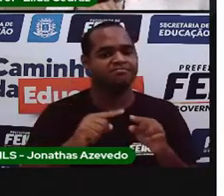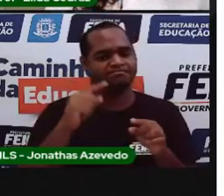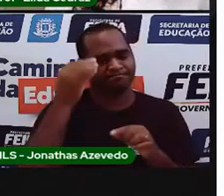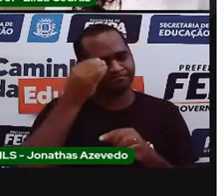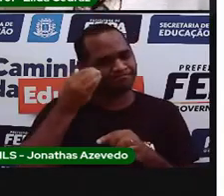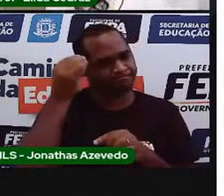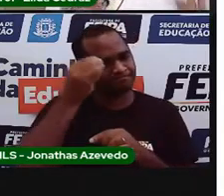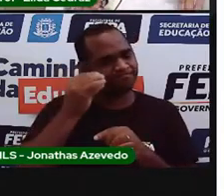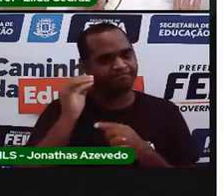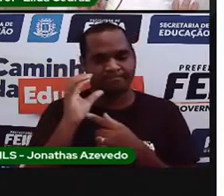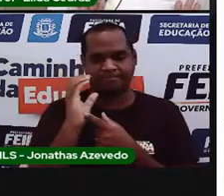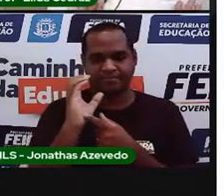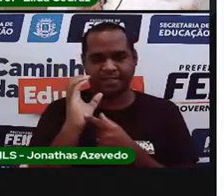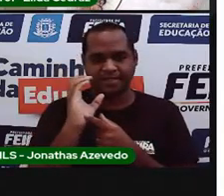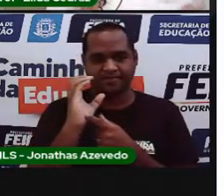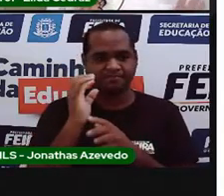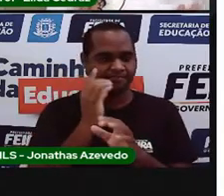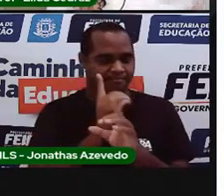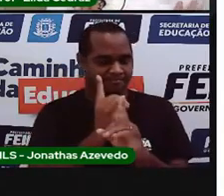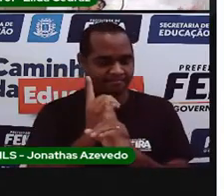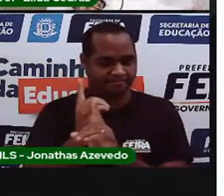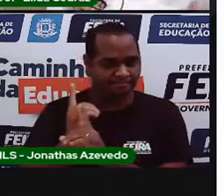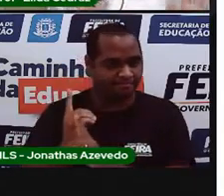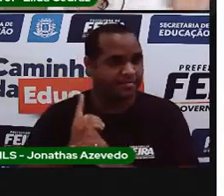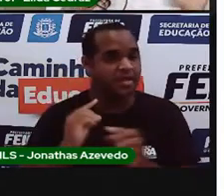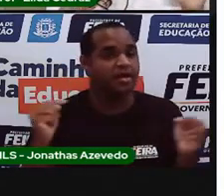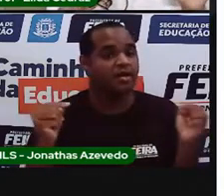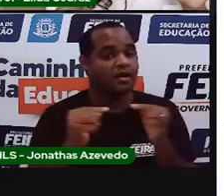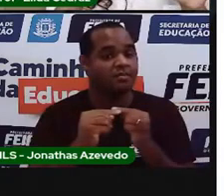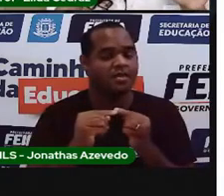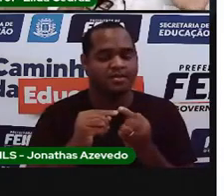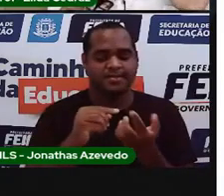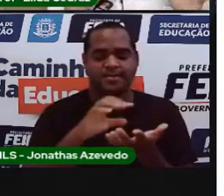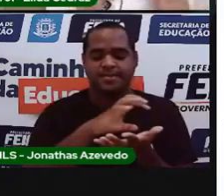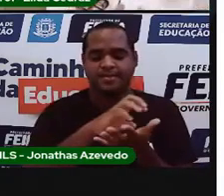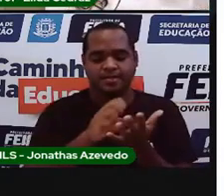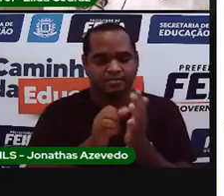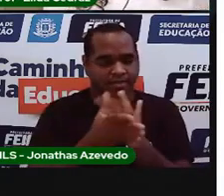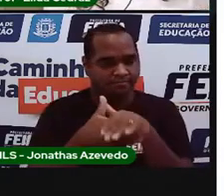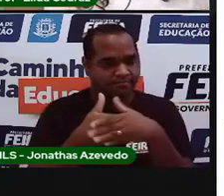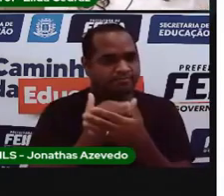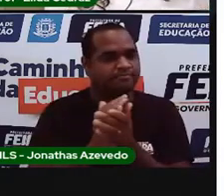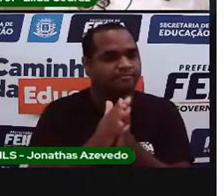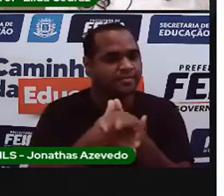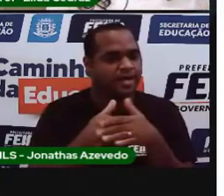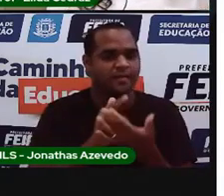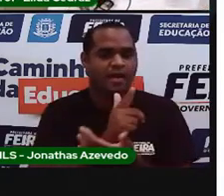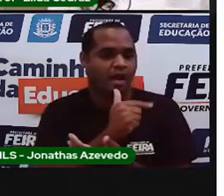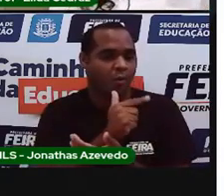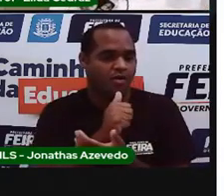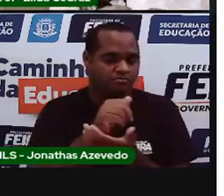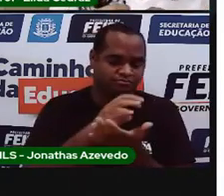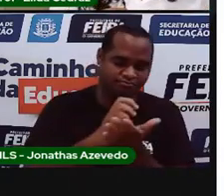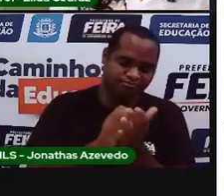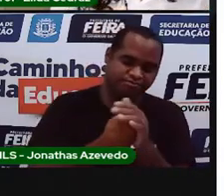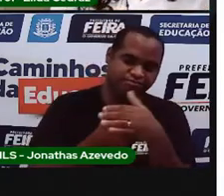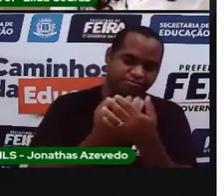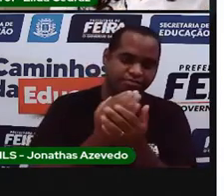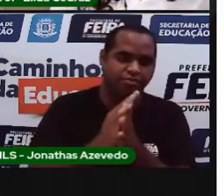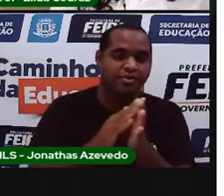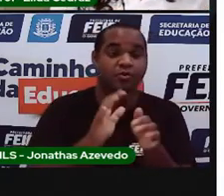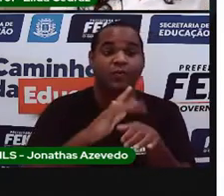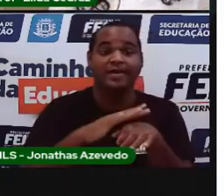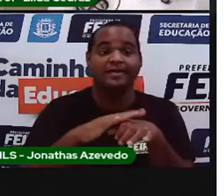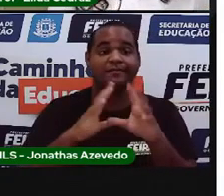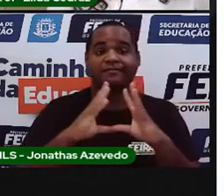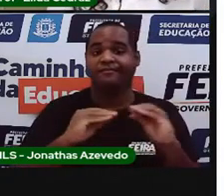científica que comprova a eficácia da lavagem das mãos com água e sabão na prevenção de várias